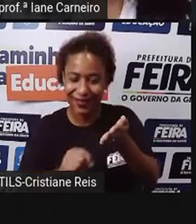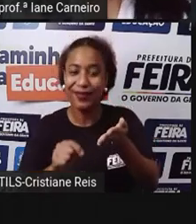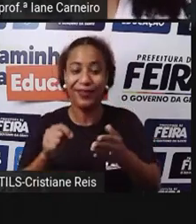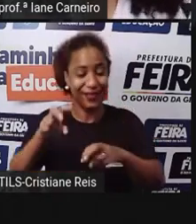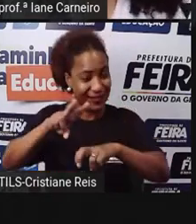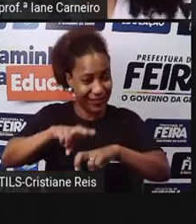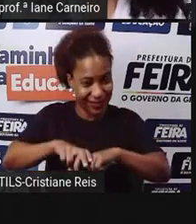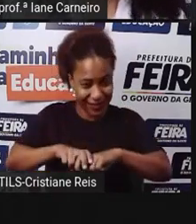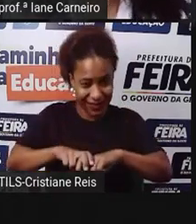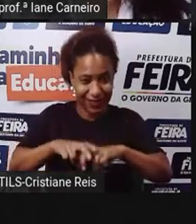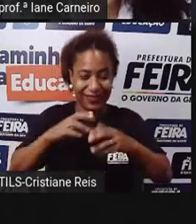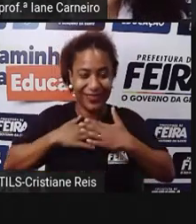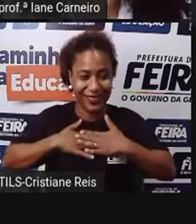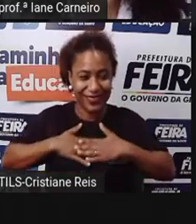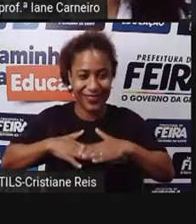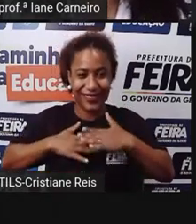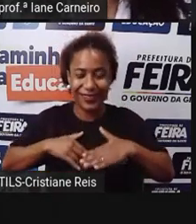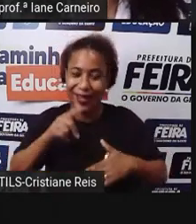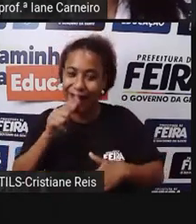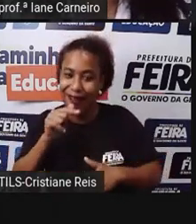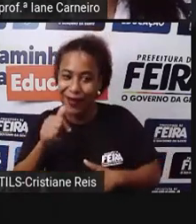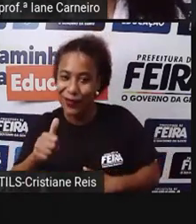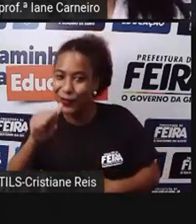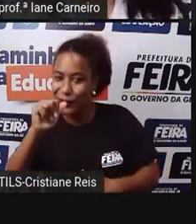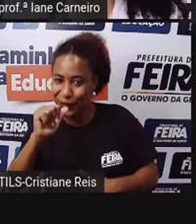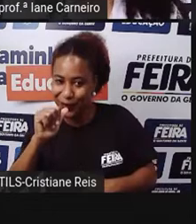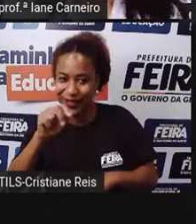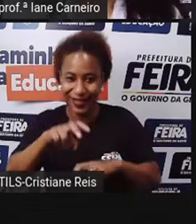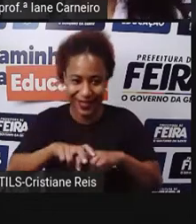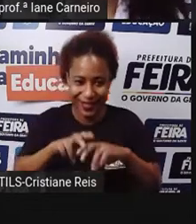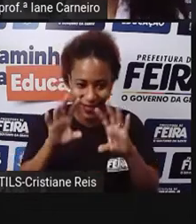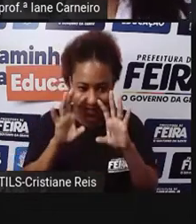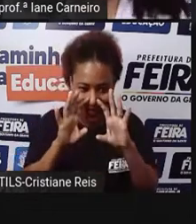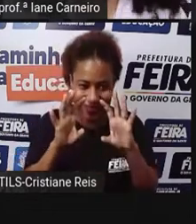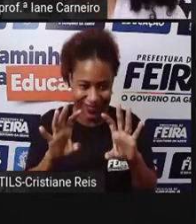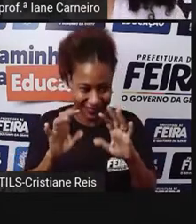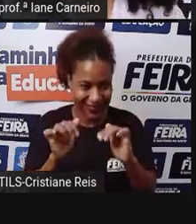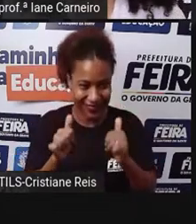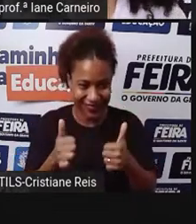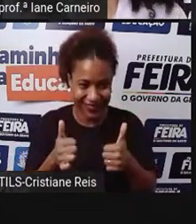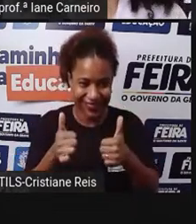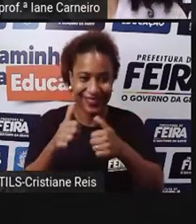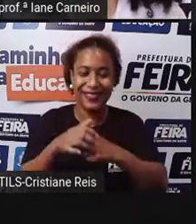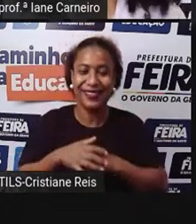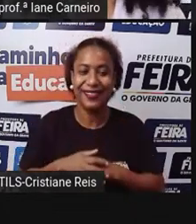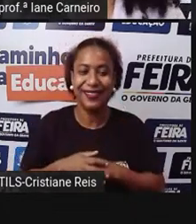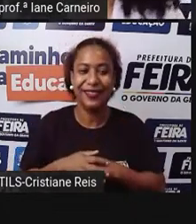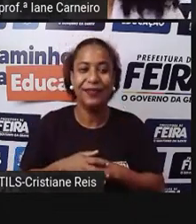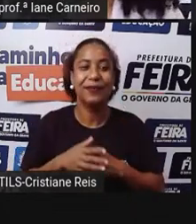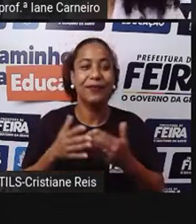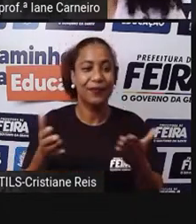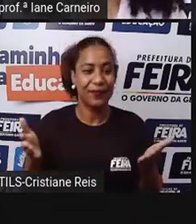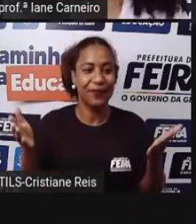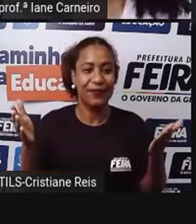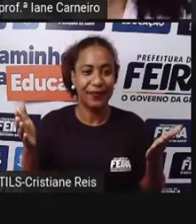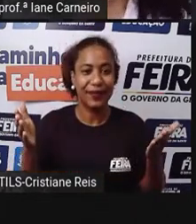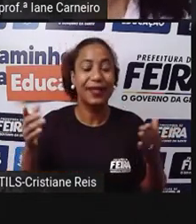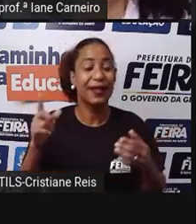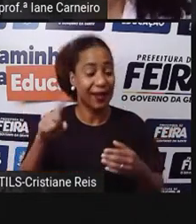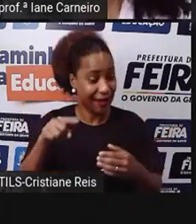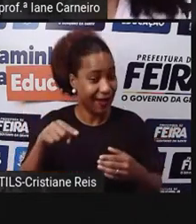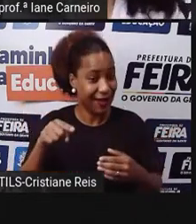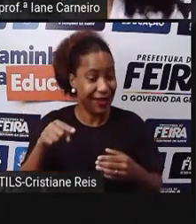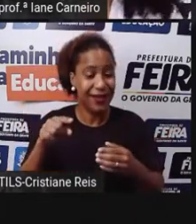para você acompanhar direitinho nossas aulas, tá bom? Então essa aula é uma aula de matemática e ciências da